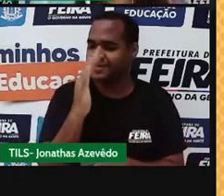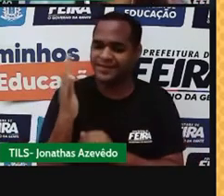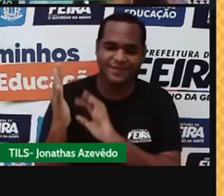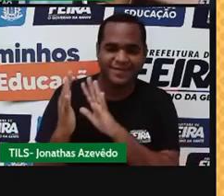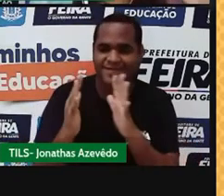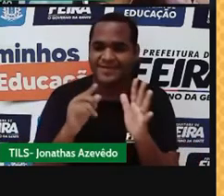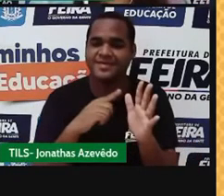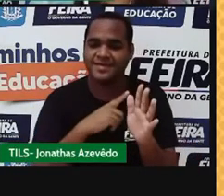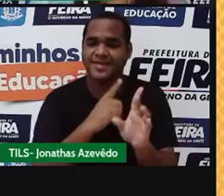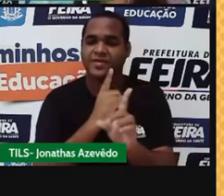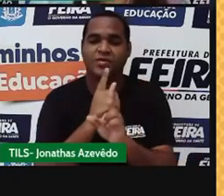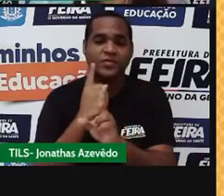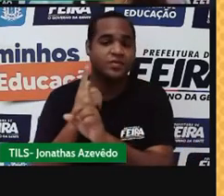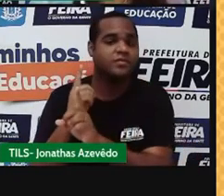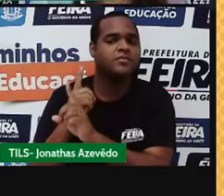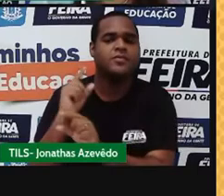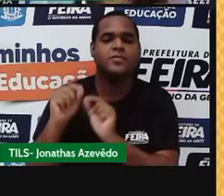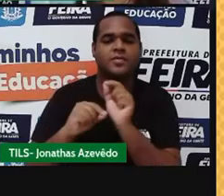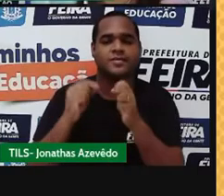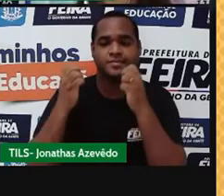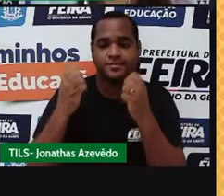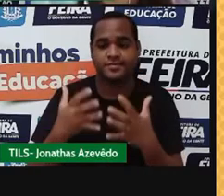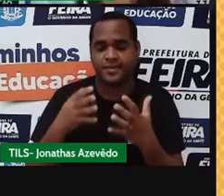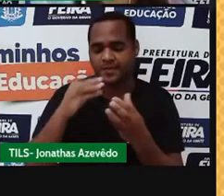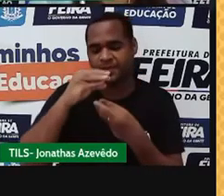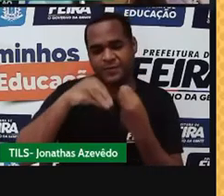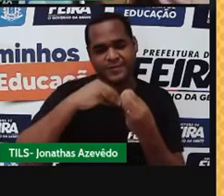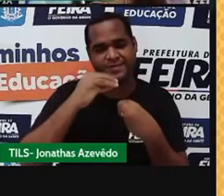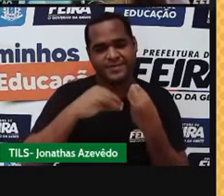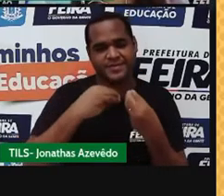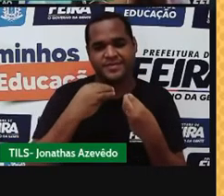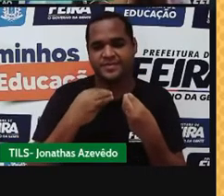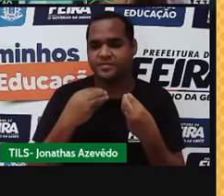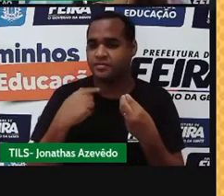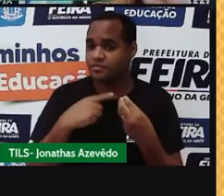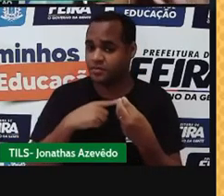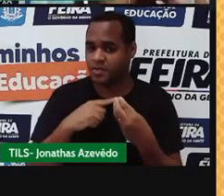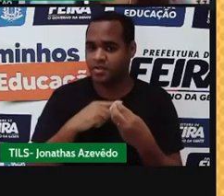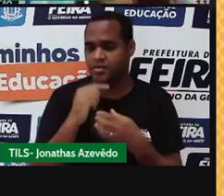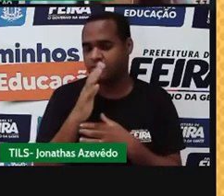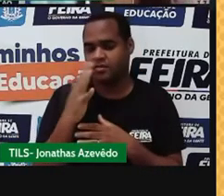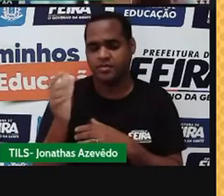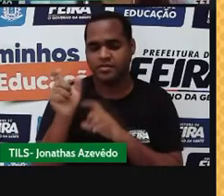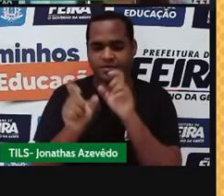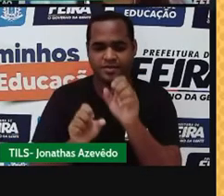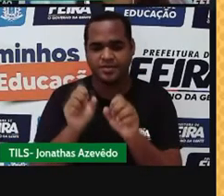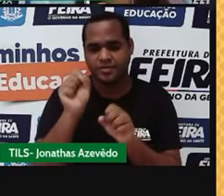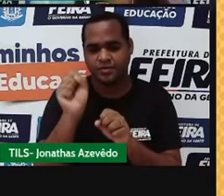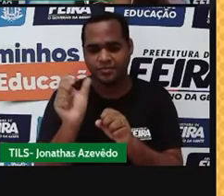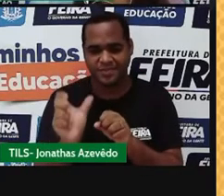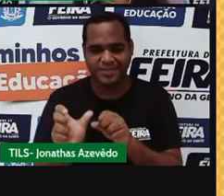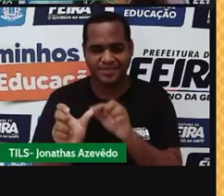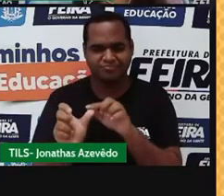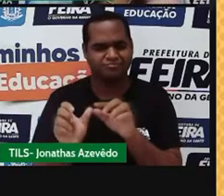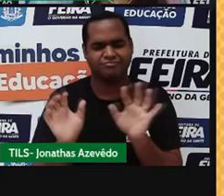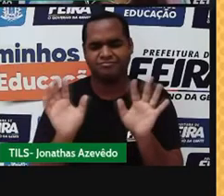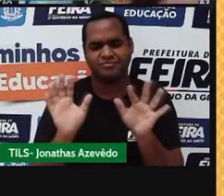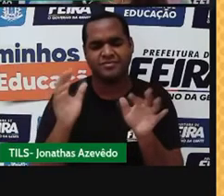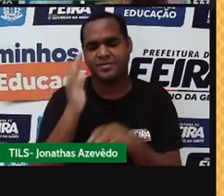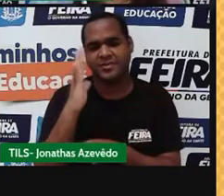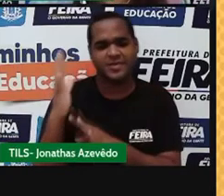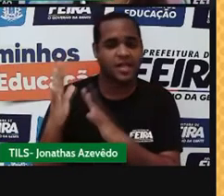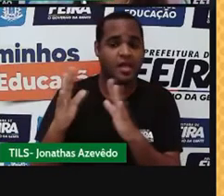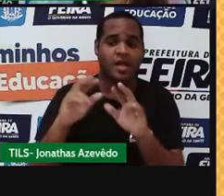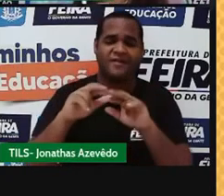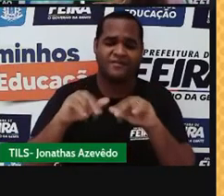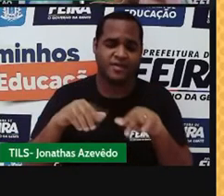maior parte das coisas que a gente encontra está na forma de mistura, não estão na forma de substâncias puras na natureza. A maioria das